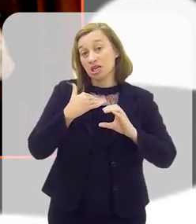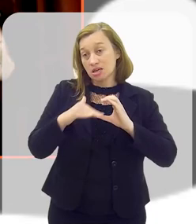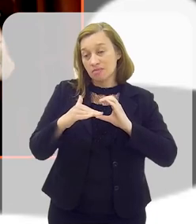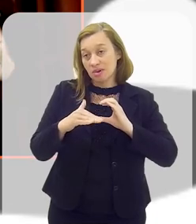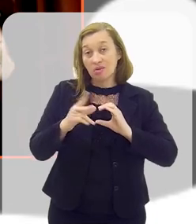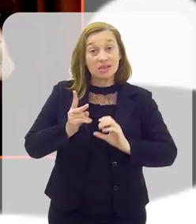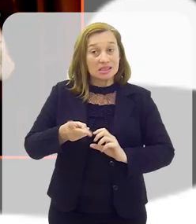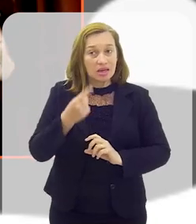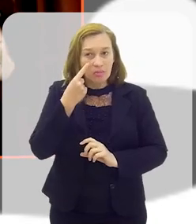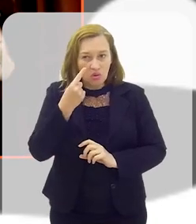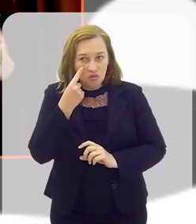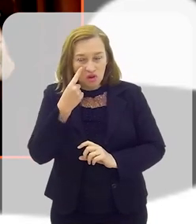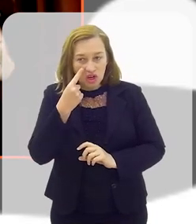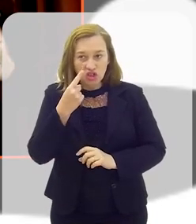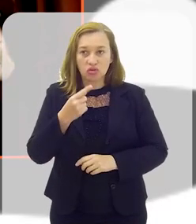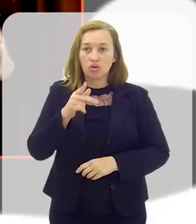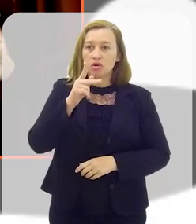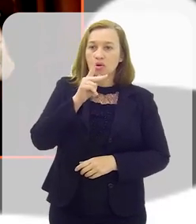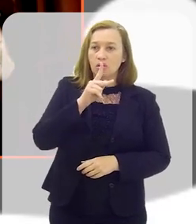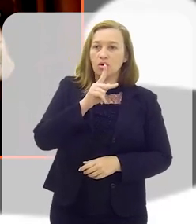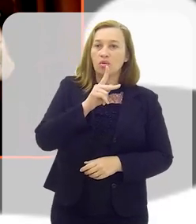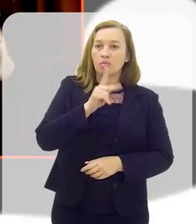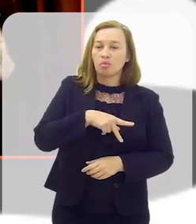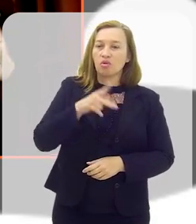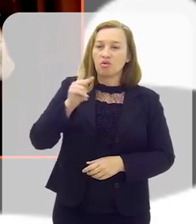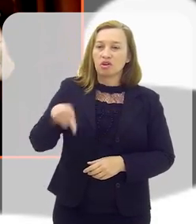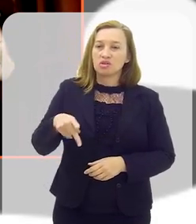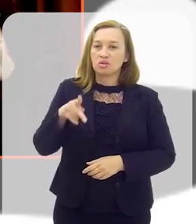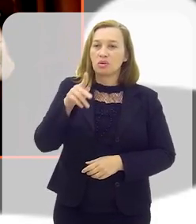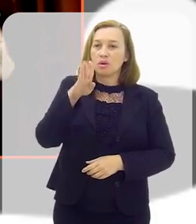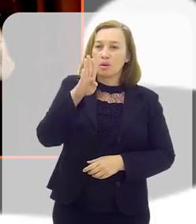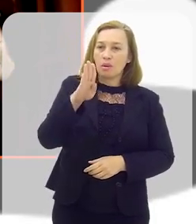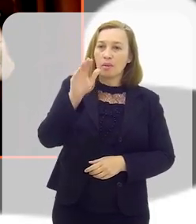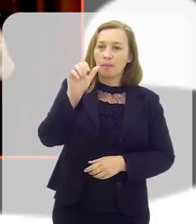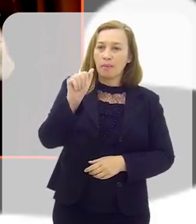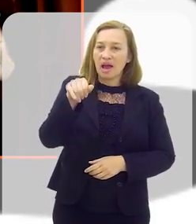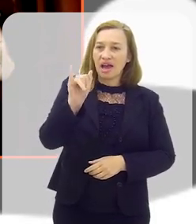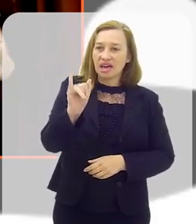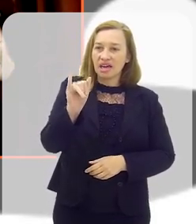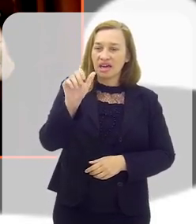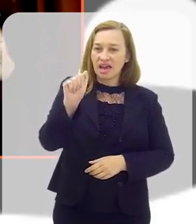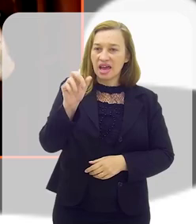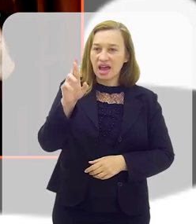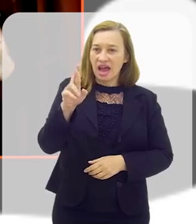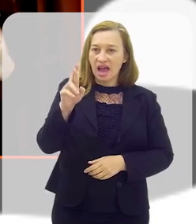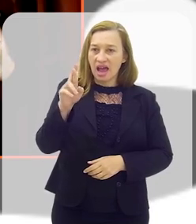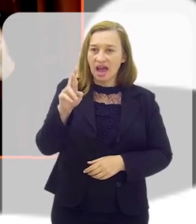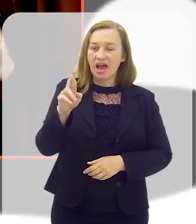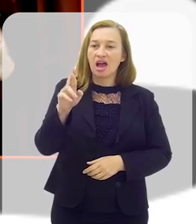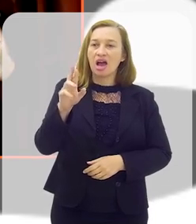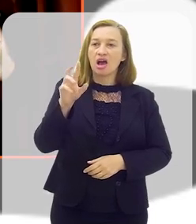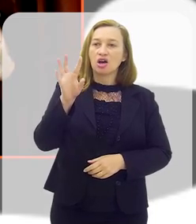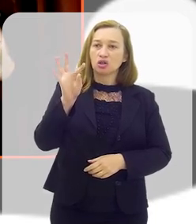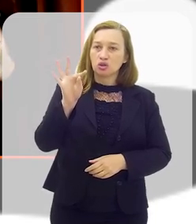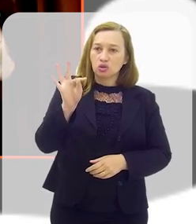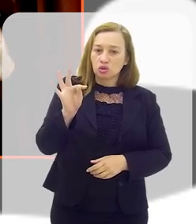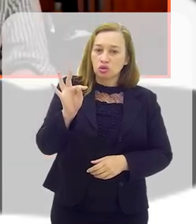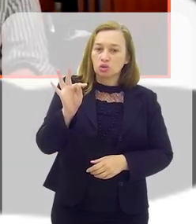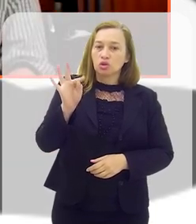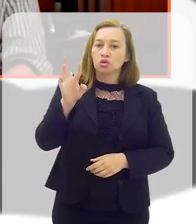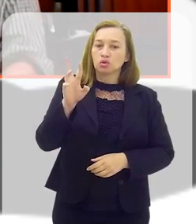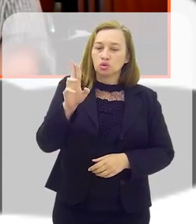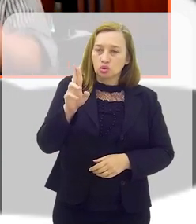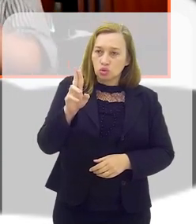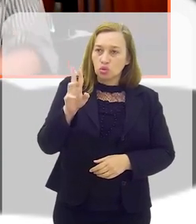eu olho o e-mail o tempo inteiro, professor, baiar, turismo, arroba gmail.com.